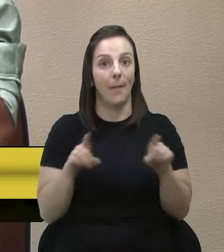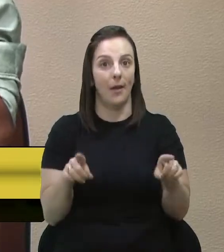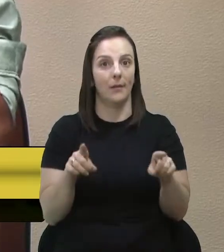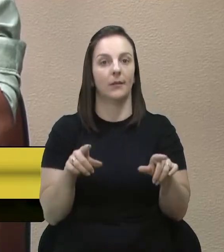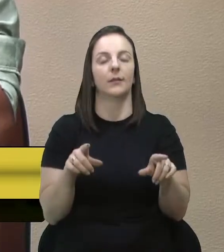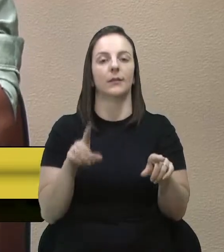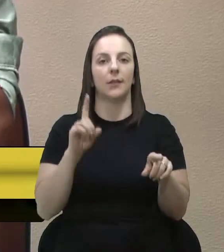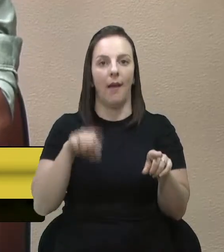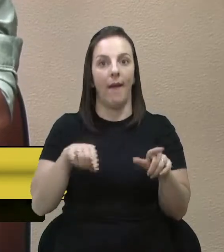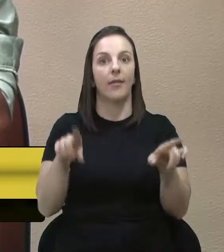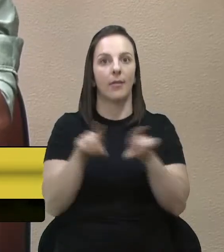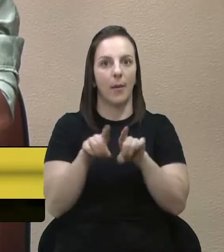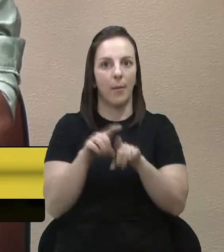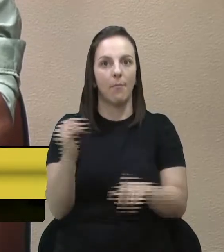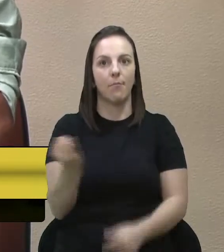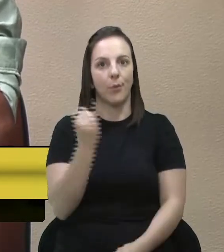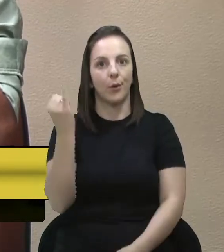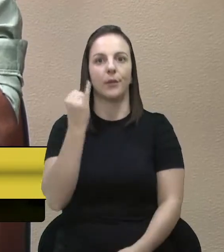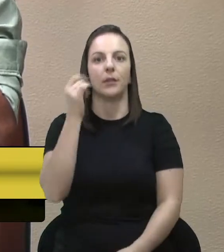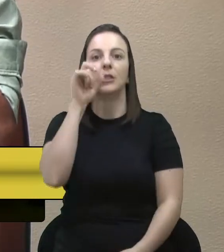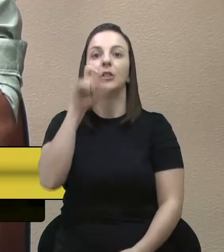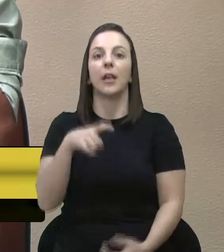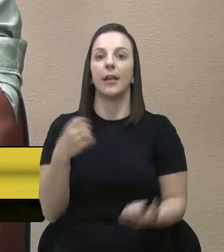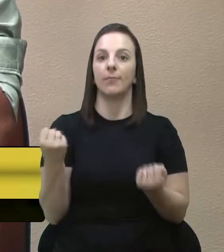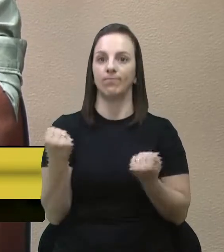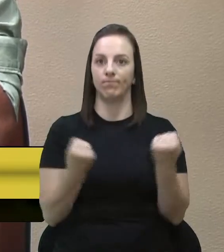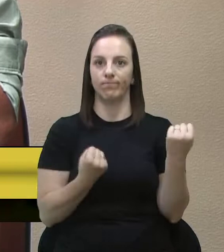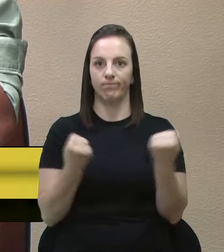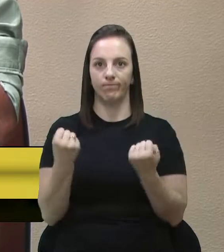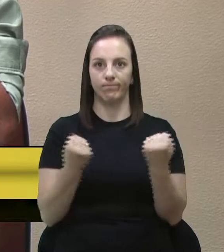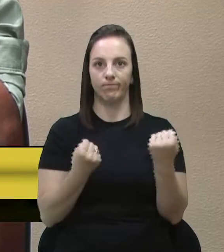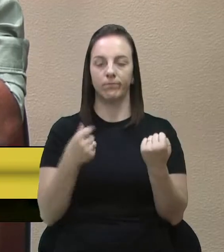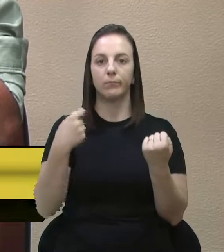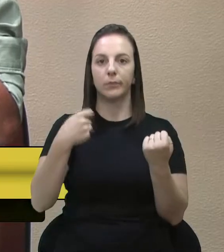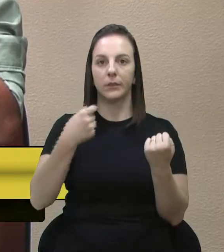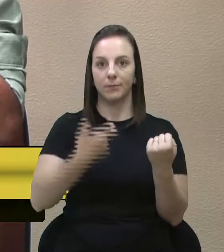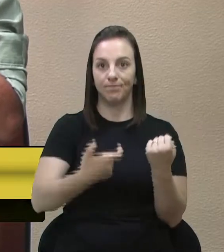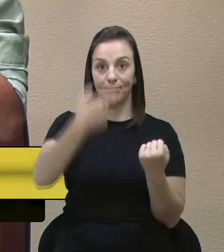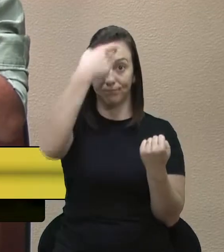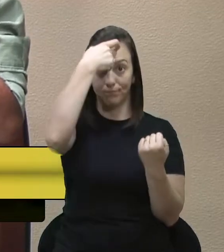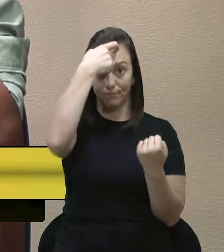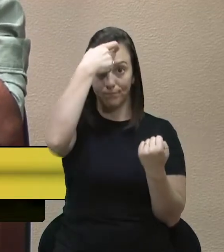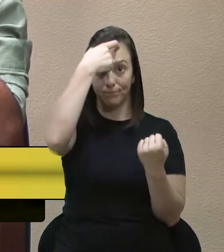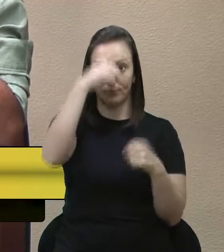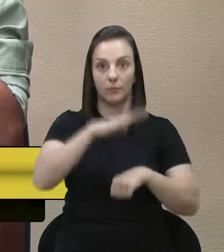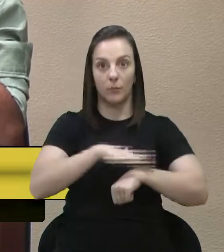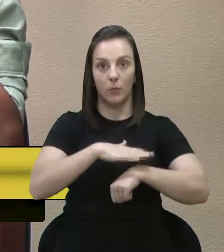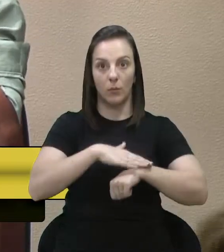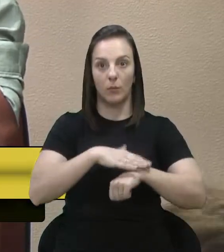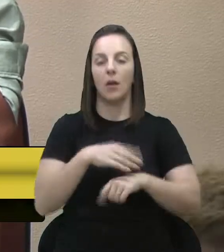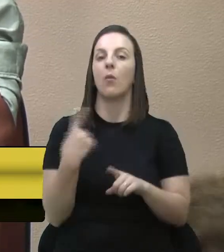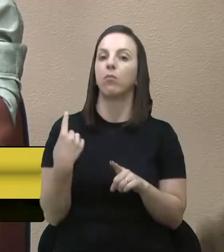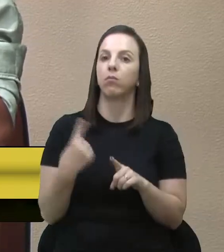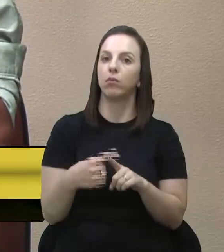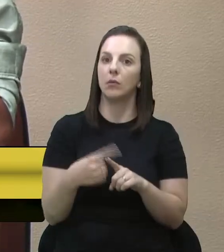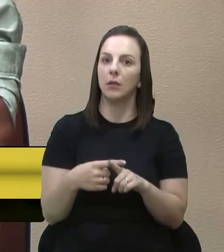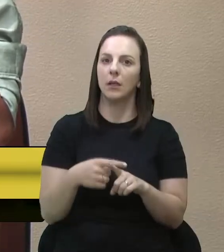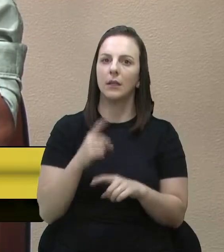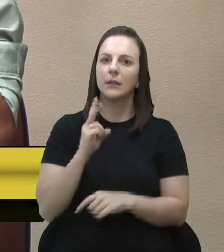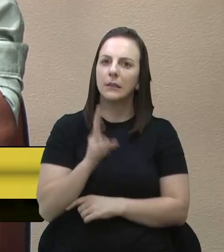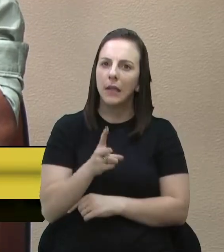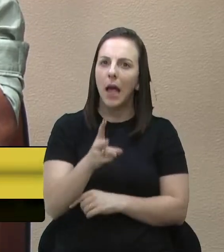saiba o que está fazendo, porque cada ano nós vemos uns absurdos de